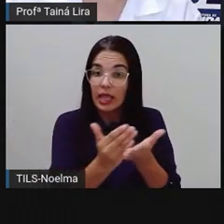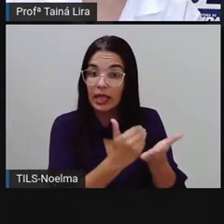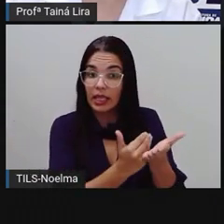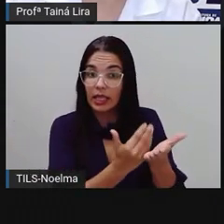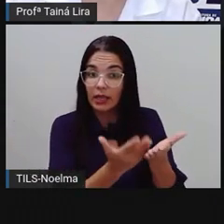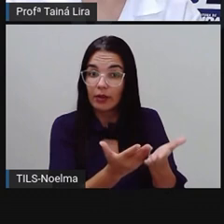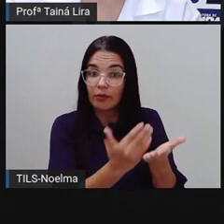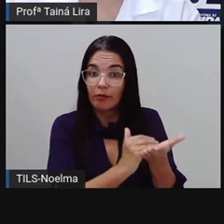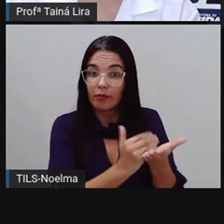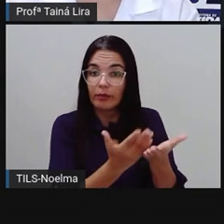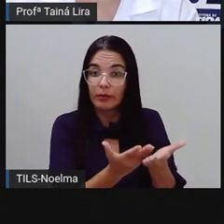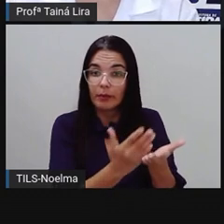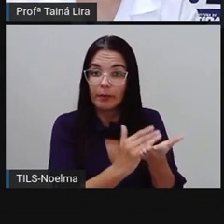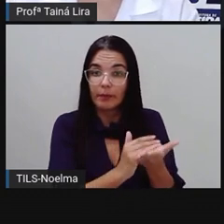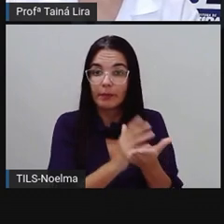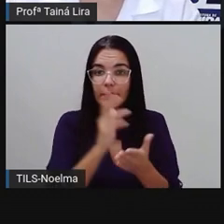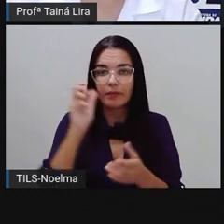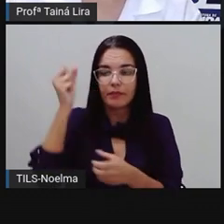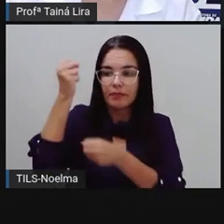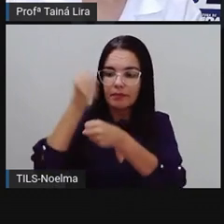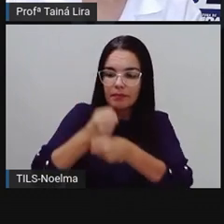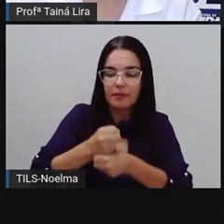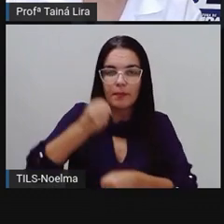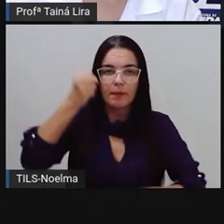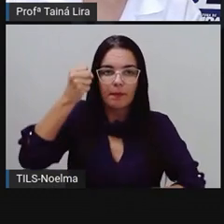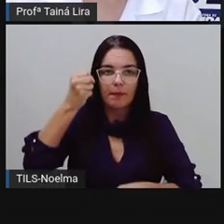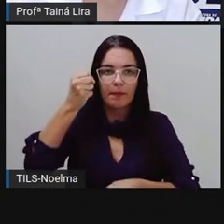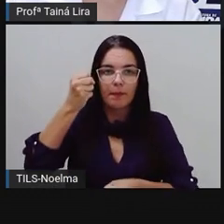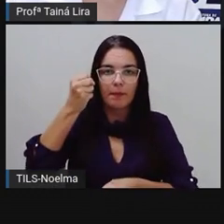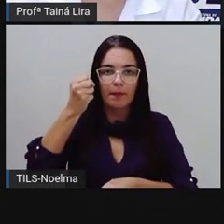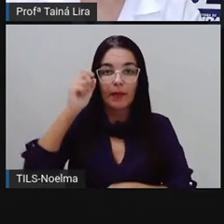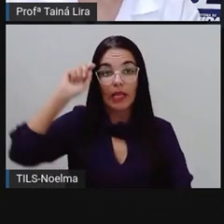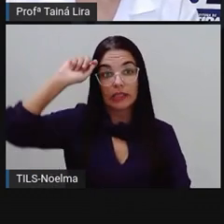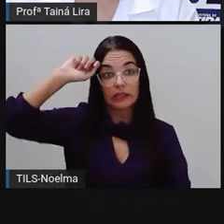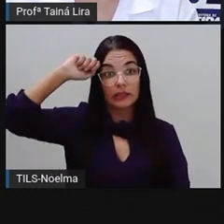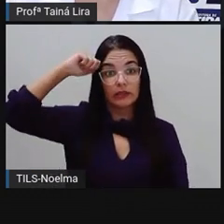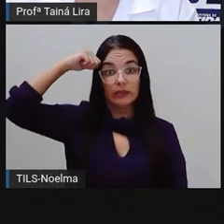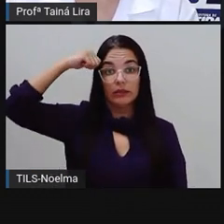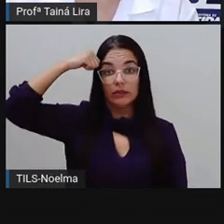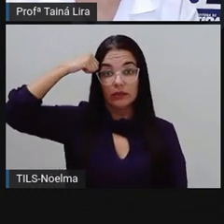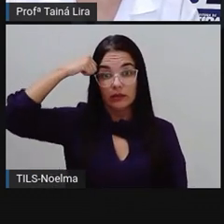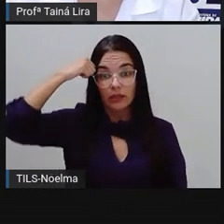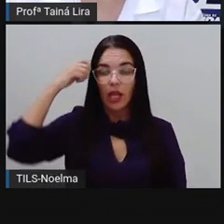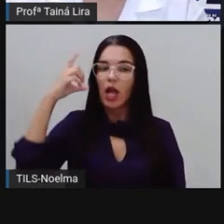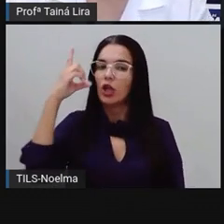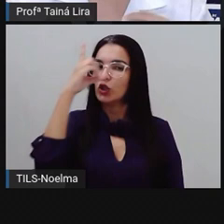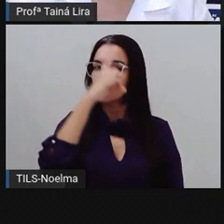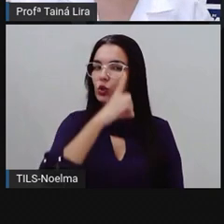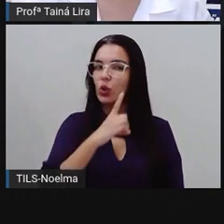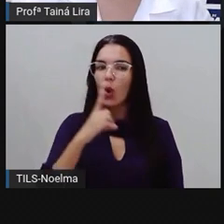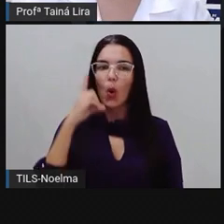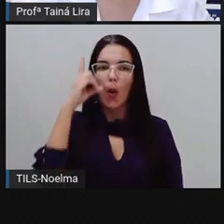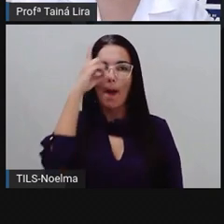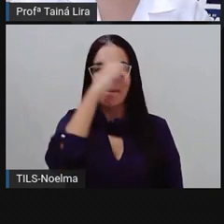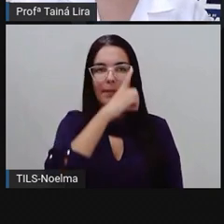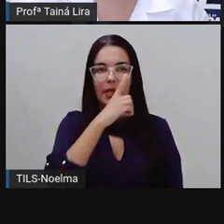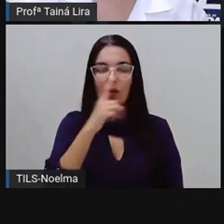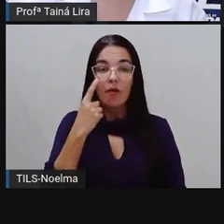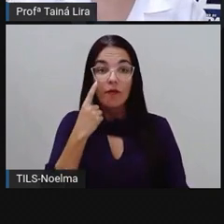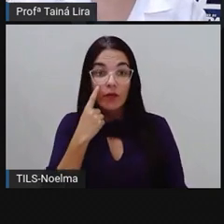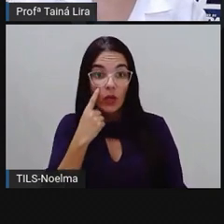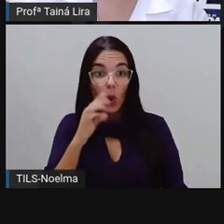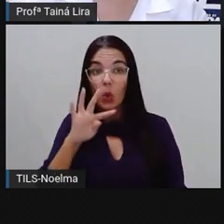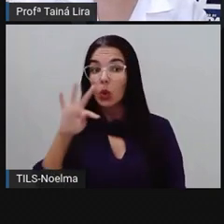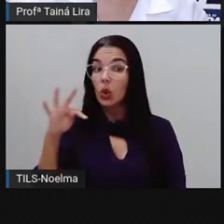Livro. Livro. Galho. Negro. E domingo. Essas palavrinhas vocês